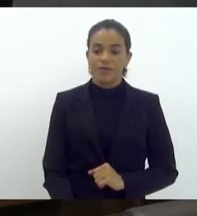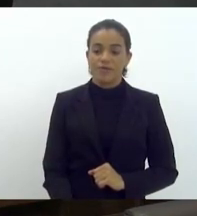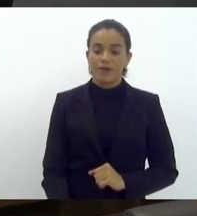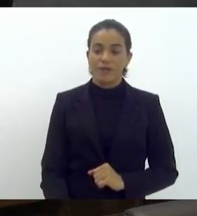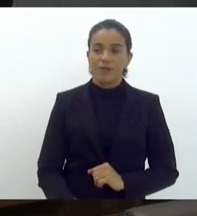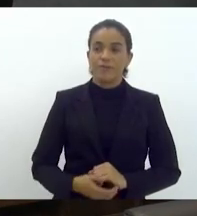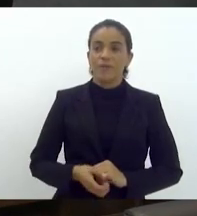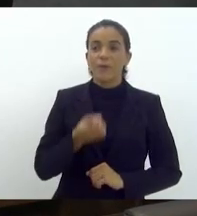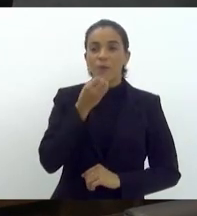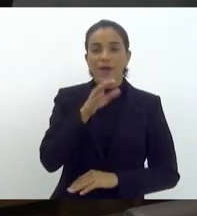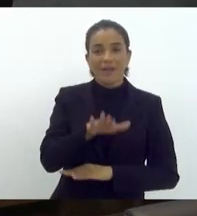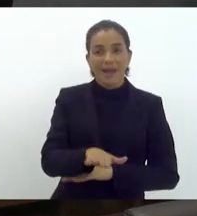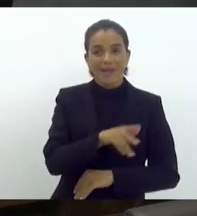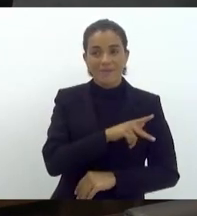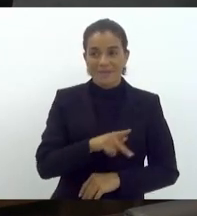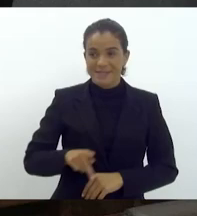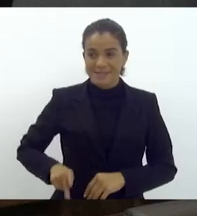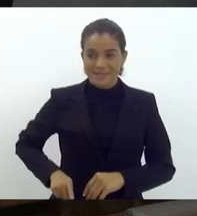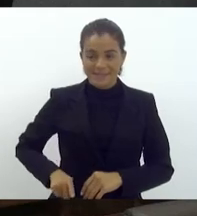Boa tarde, presidente.